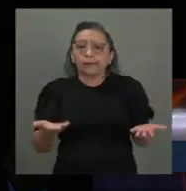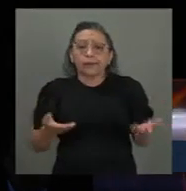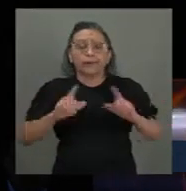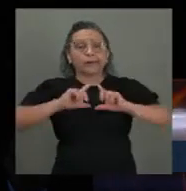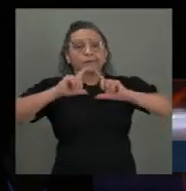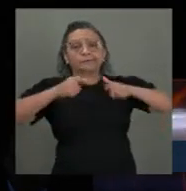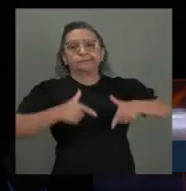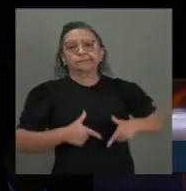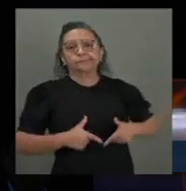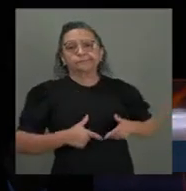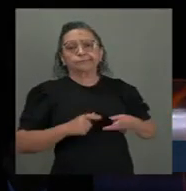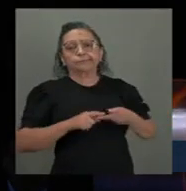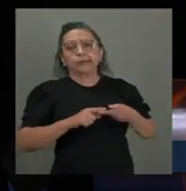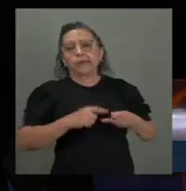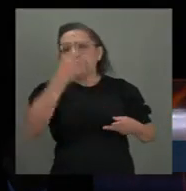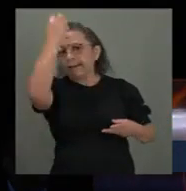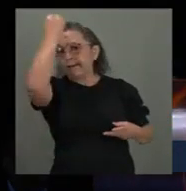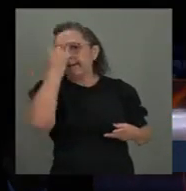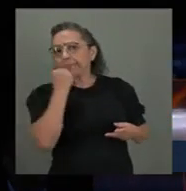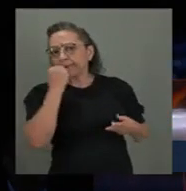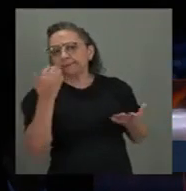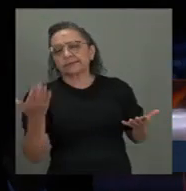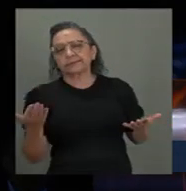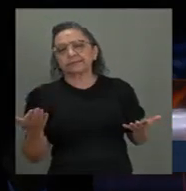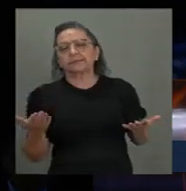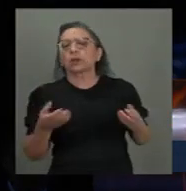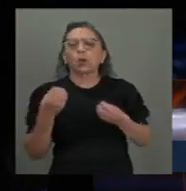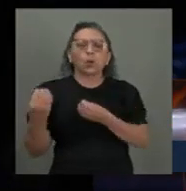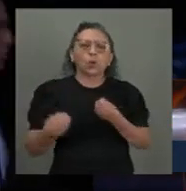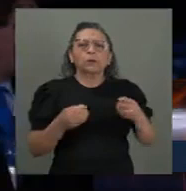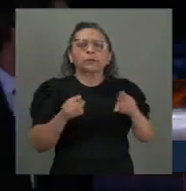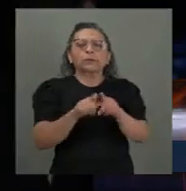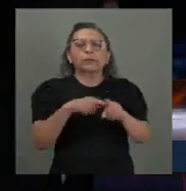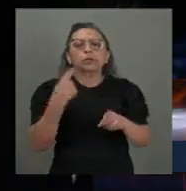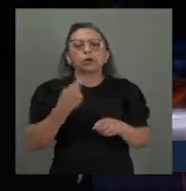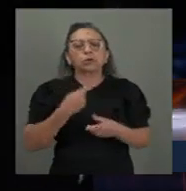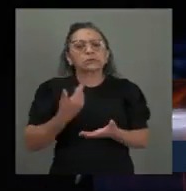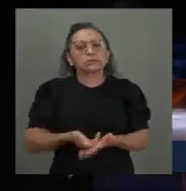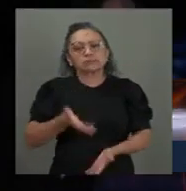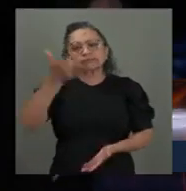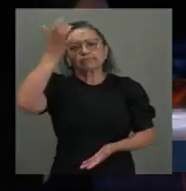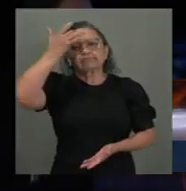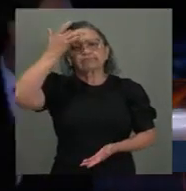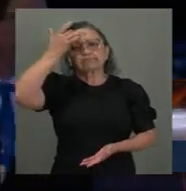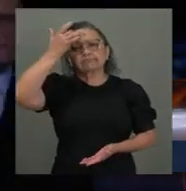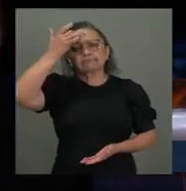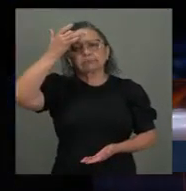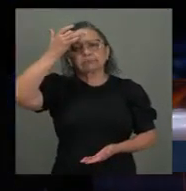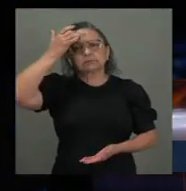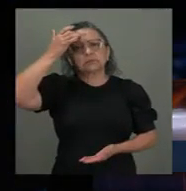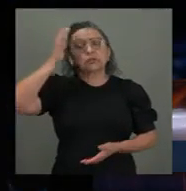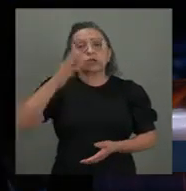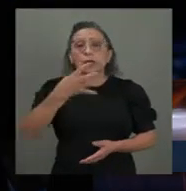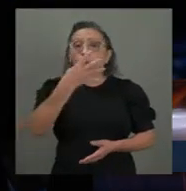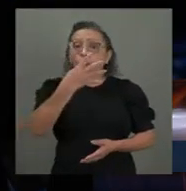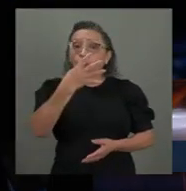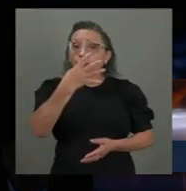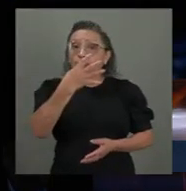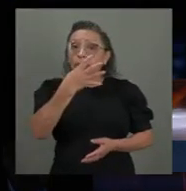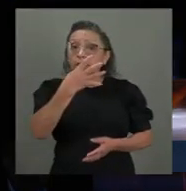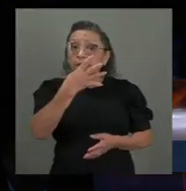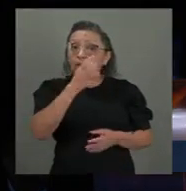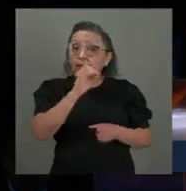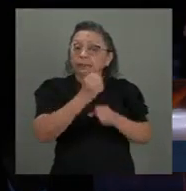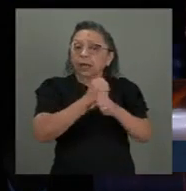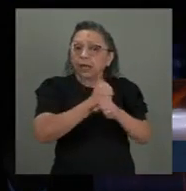e o Hamas. E com em nossas memórias, há quatro décadas, ao